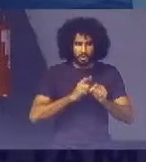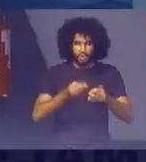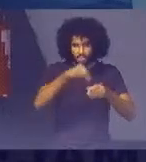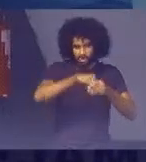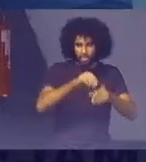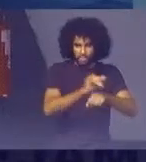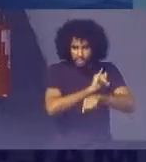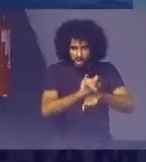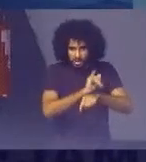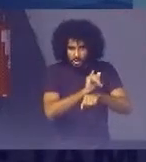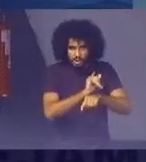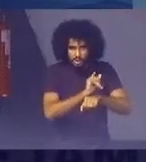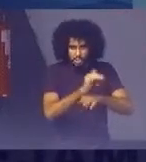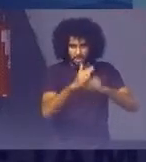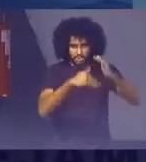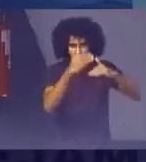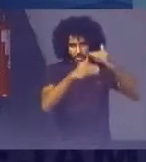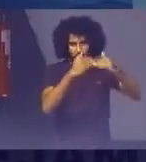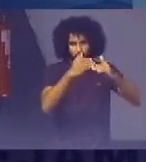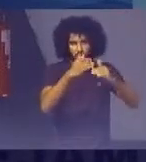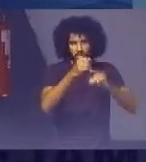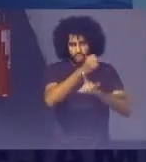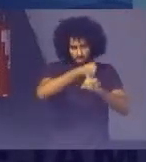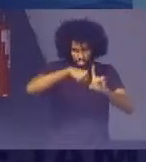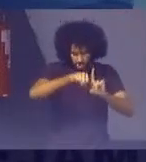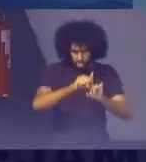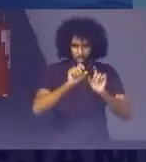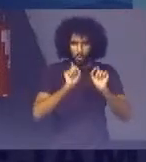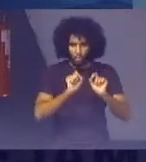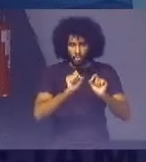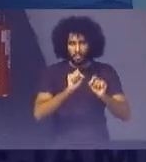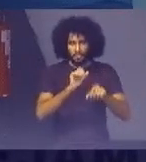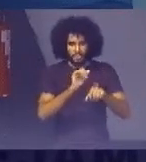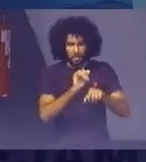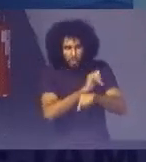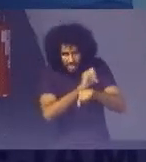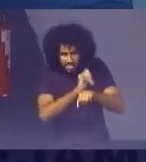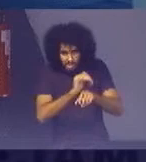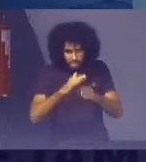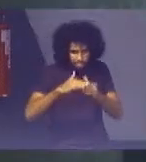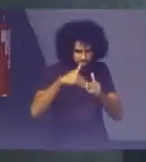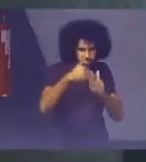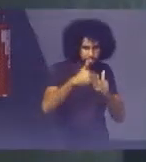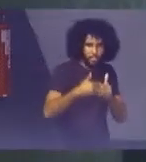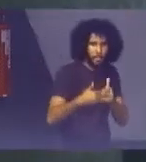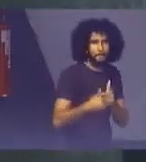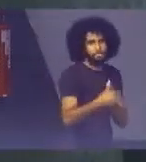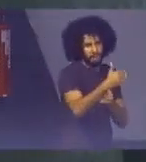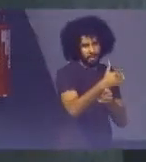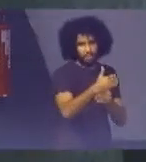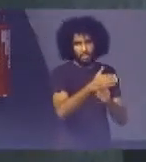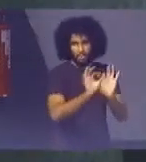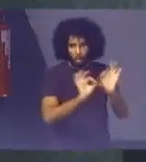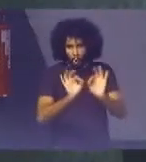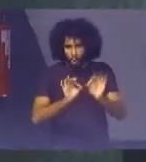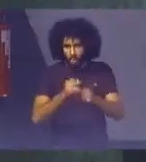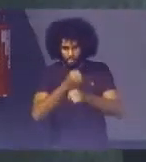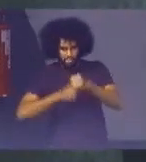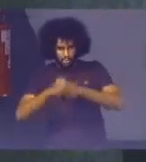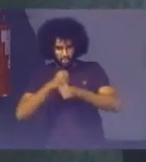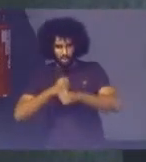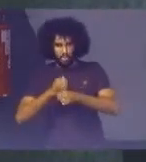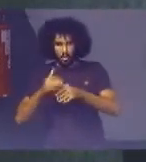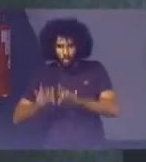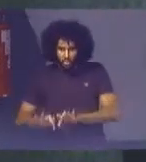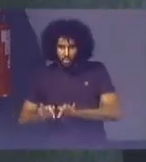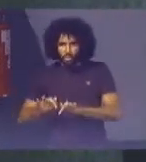desenvolvimento Econômico Social Que foi uma estratégia De longo prazo Elaborada No final do ano passado Que vai